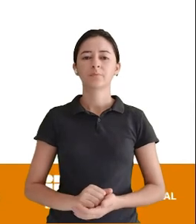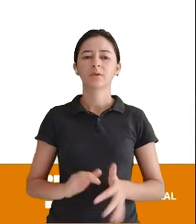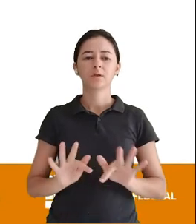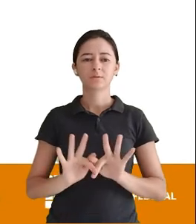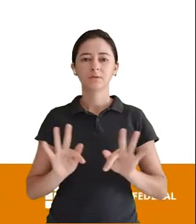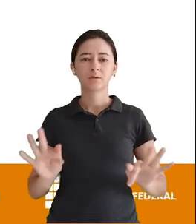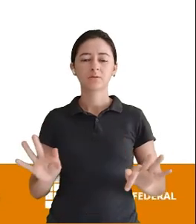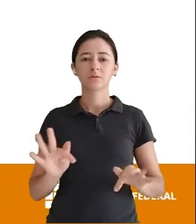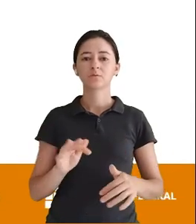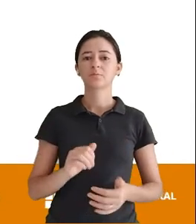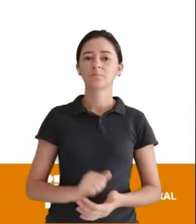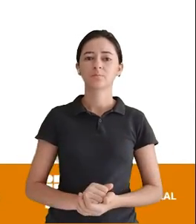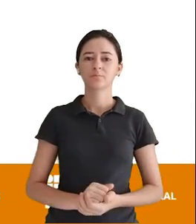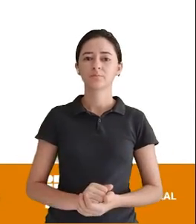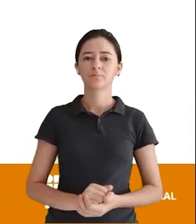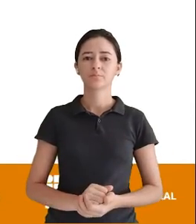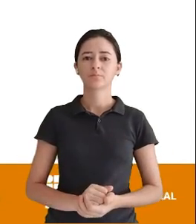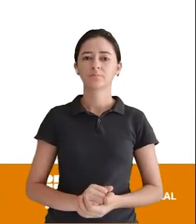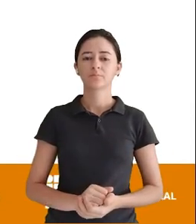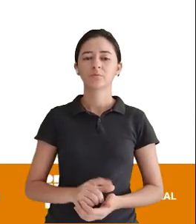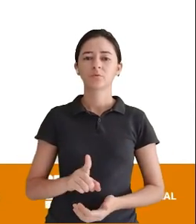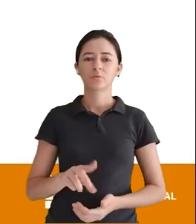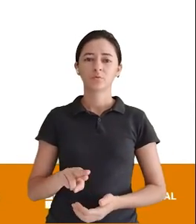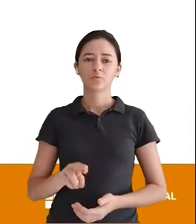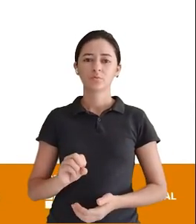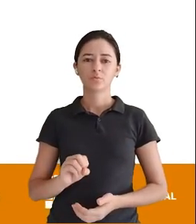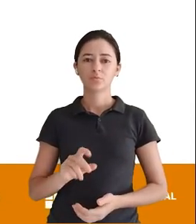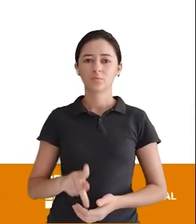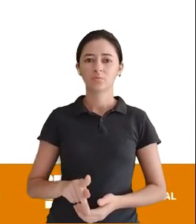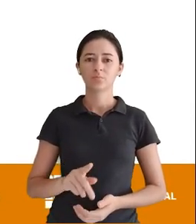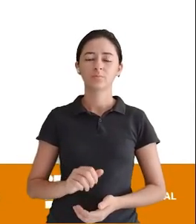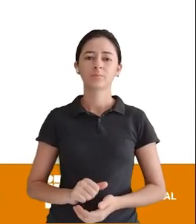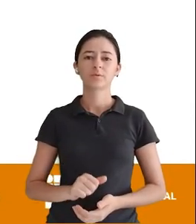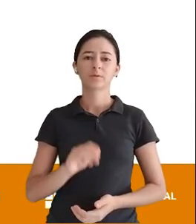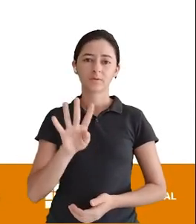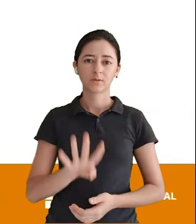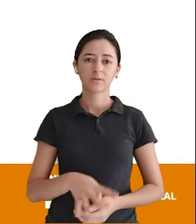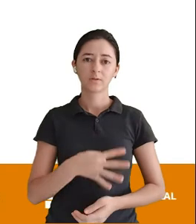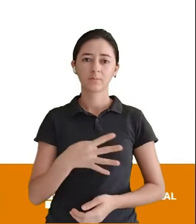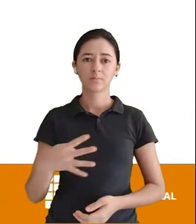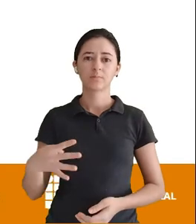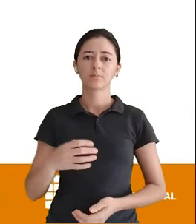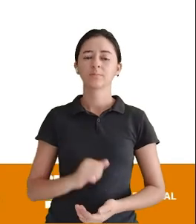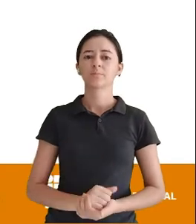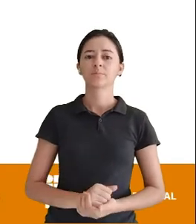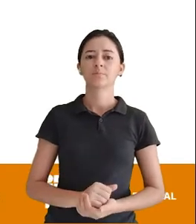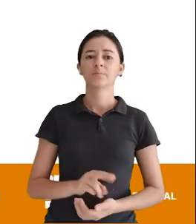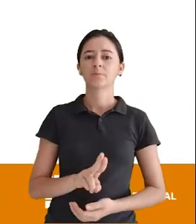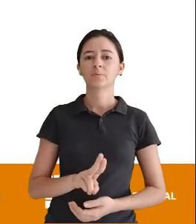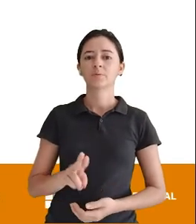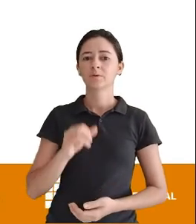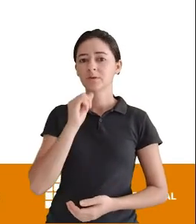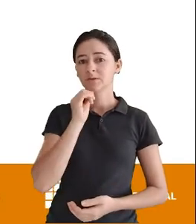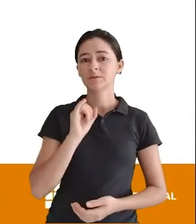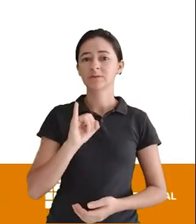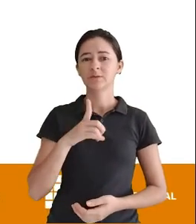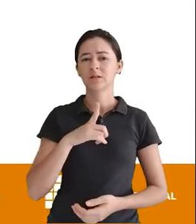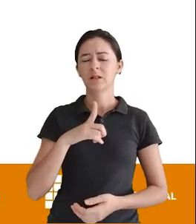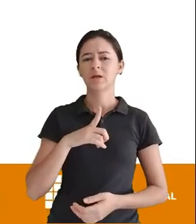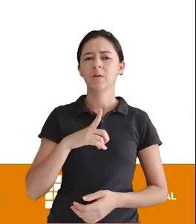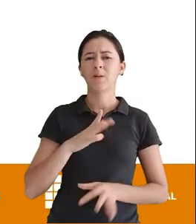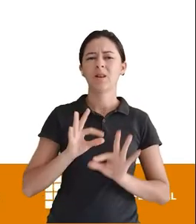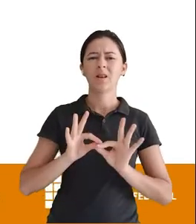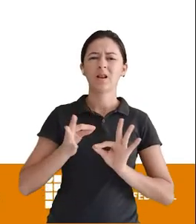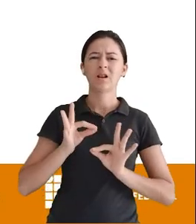exemplo Da aplicação do comando DropTable Tabela cliente Pronto Vai ser Aquela tabela Se ela tiver ela Dois milhões De registros